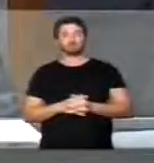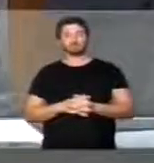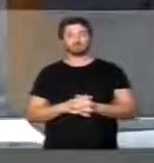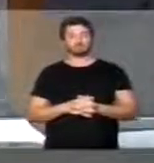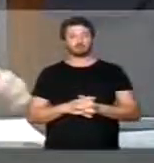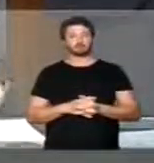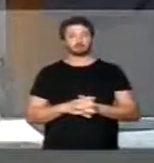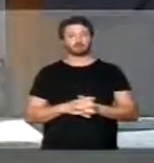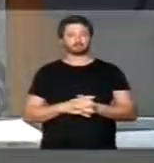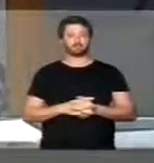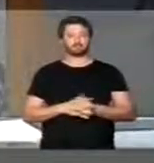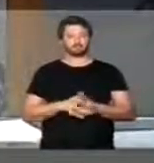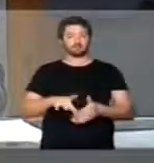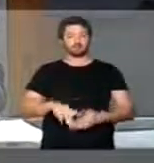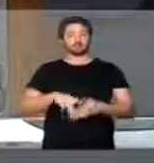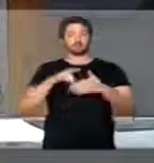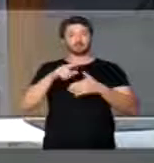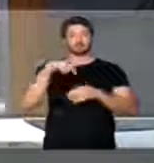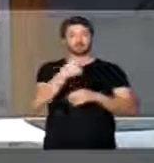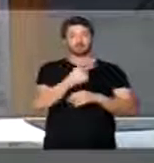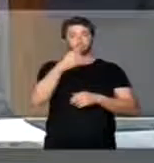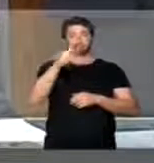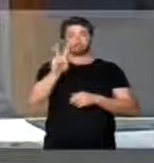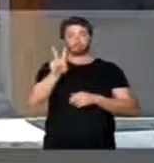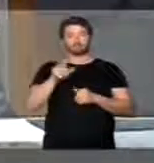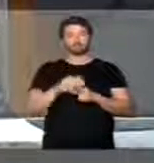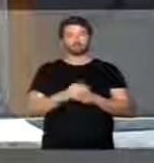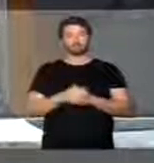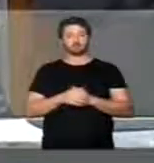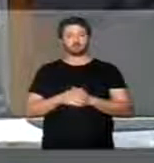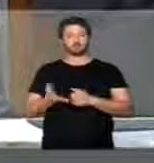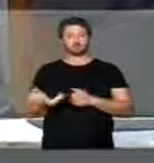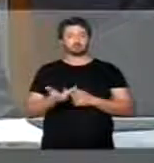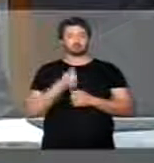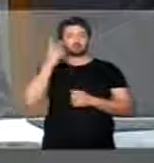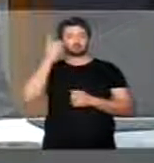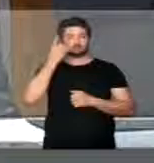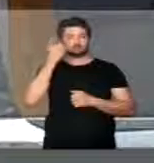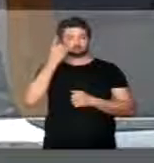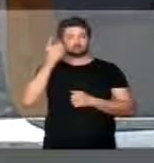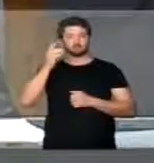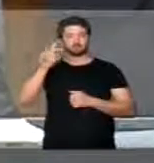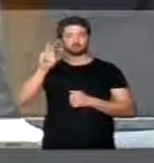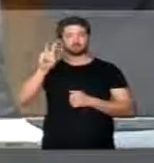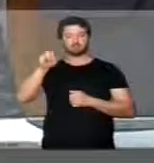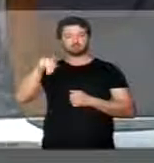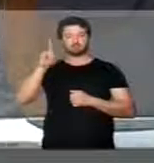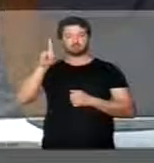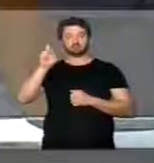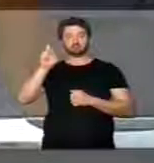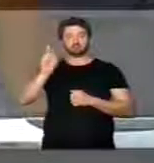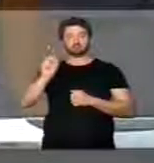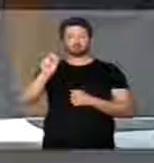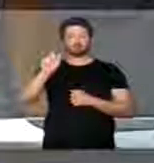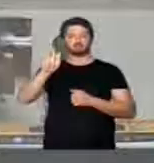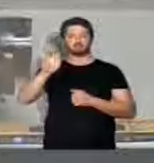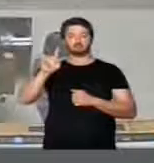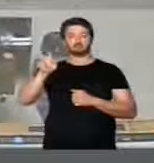Próximo inscrito pela liderança do Partido Verde, nobre líder, deputado Evandro Guzzi.